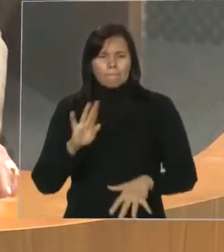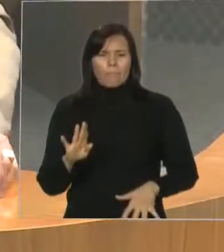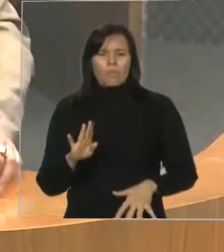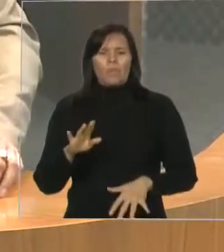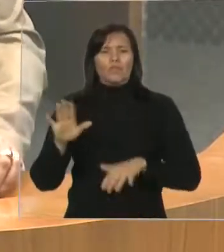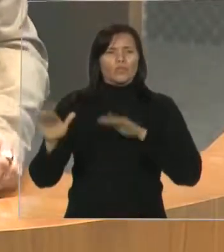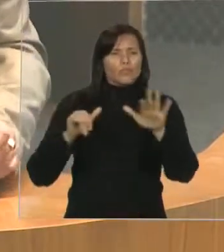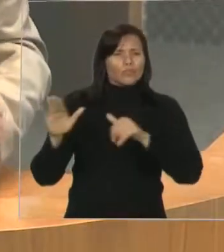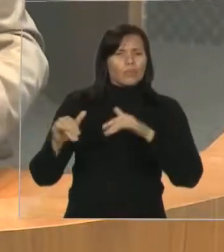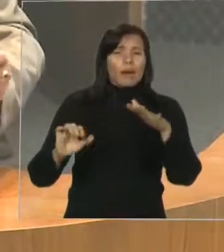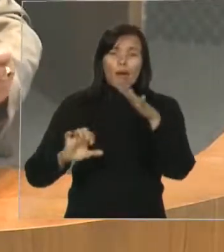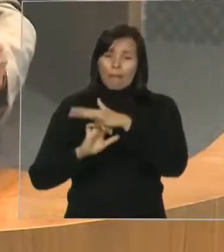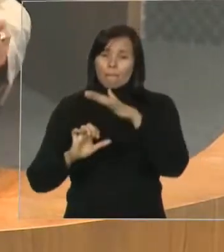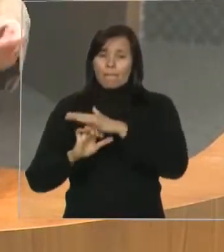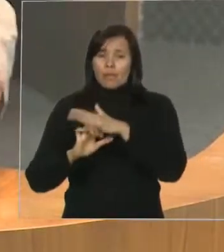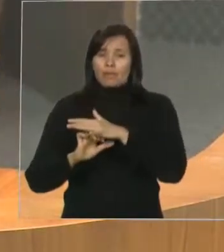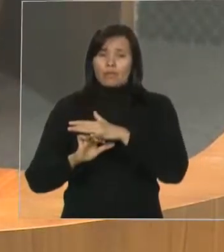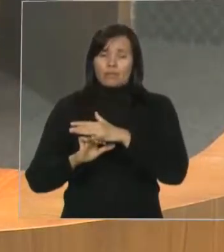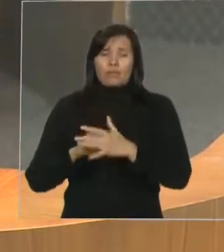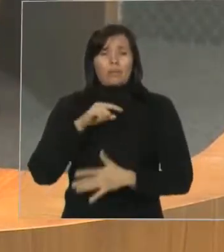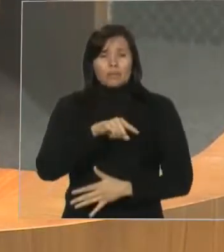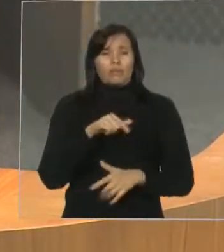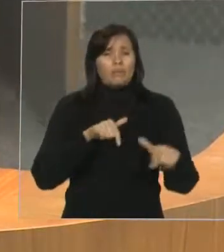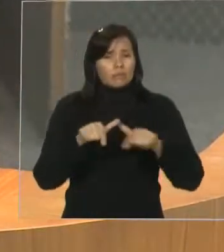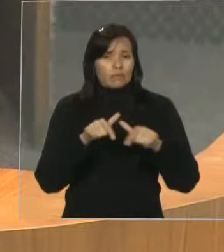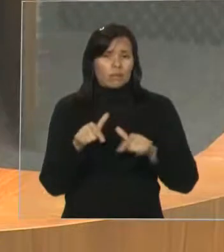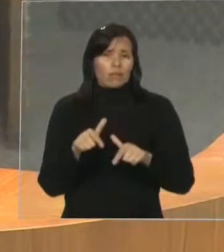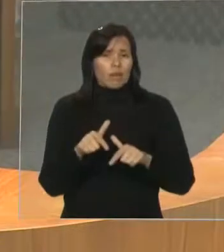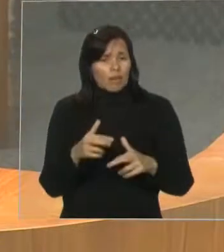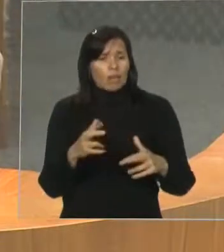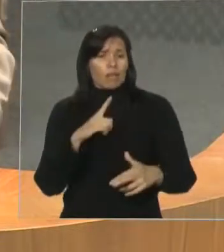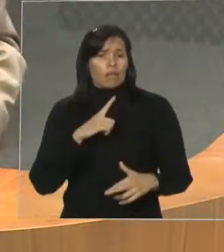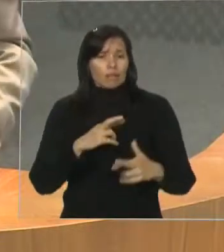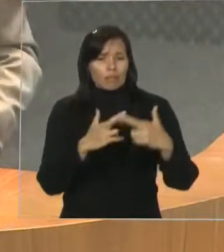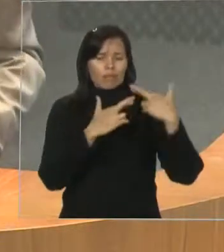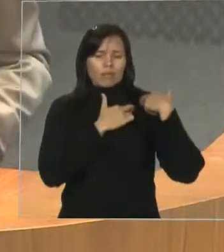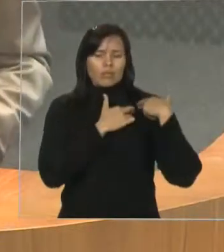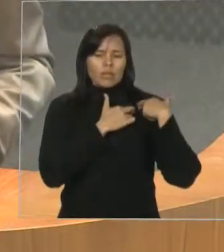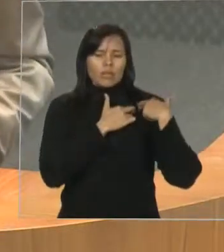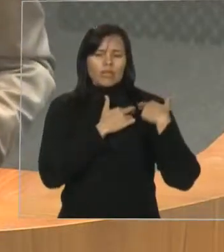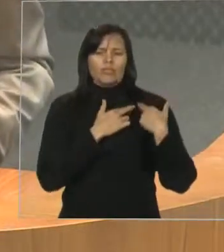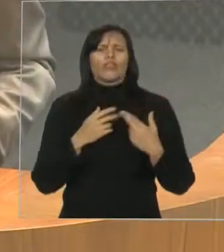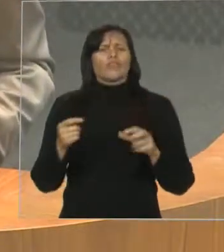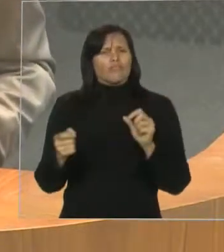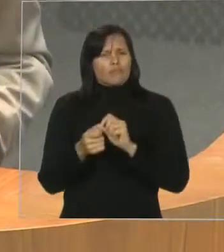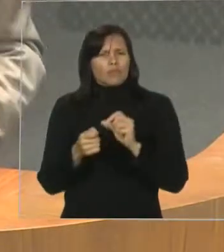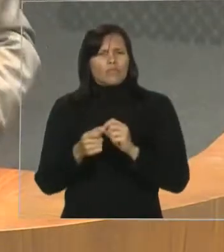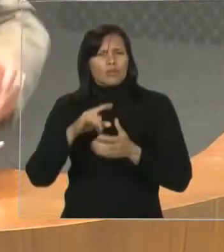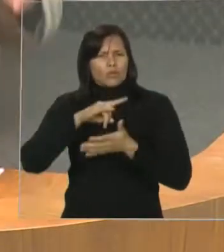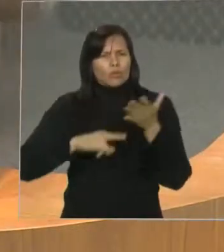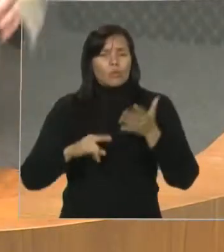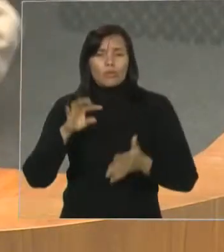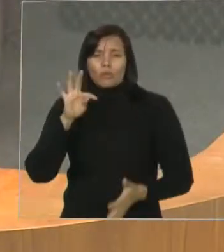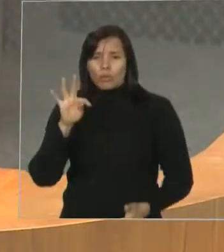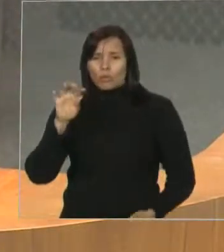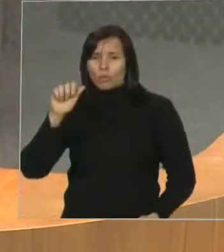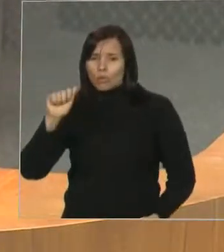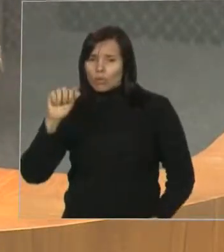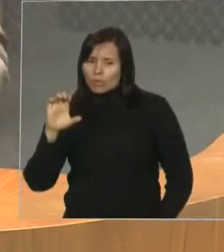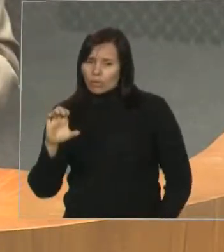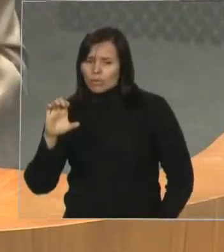elaborando um termo, um TAC, um termo de ajuste de conduta, antes mesmo de haver licitação, porque é o nós vamos querer,